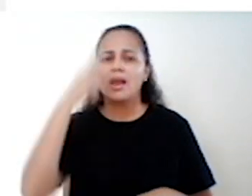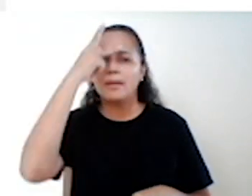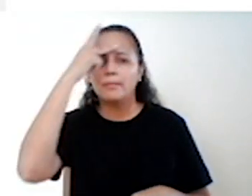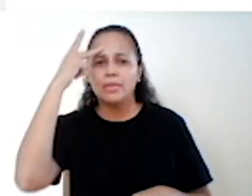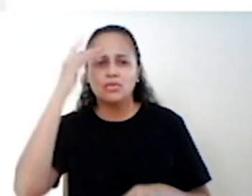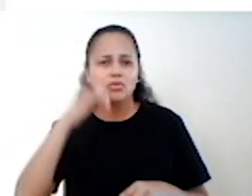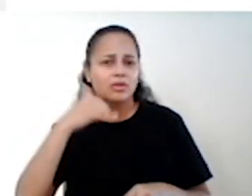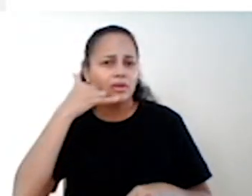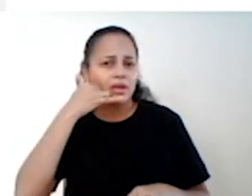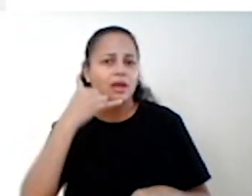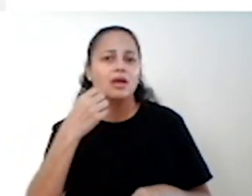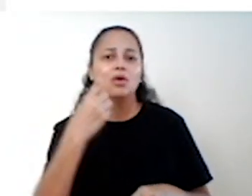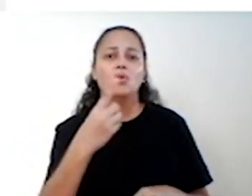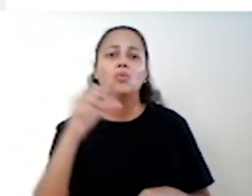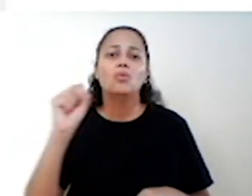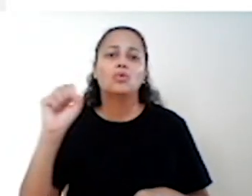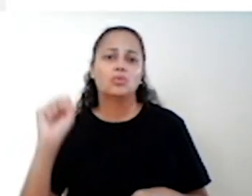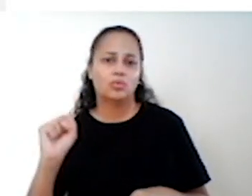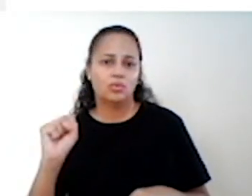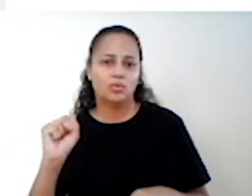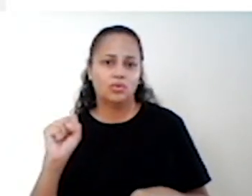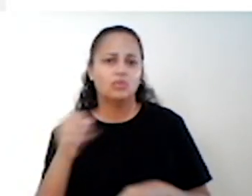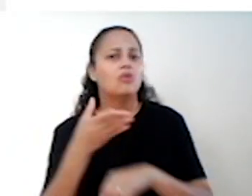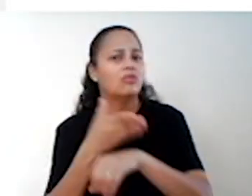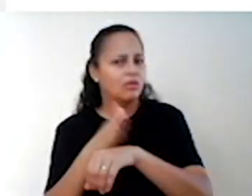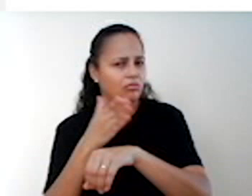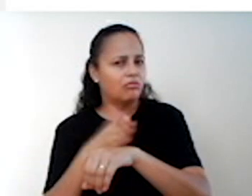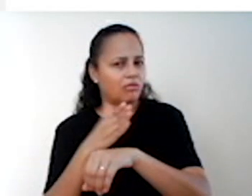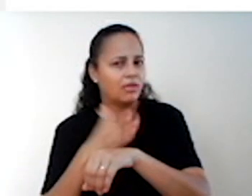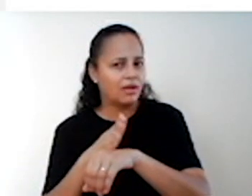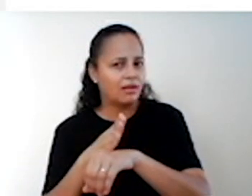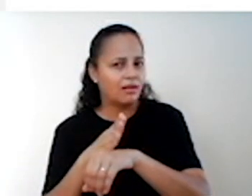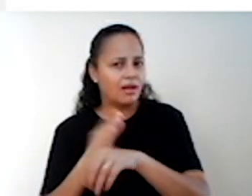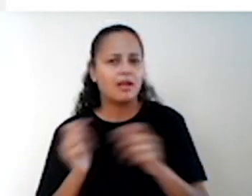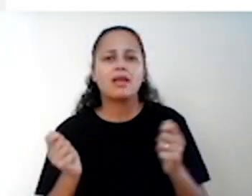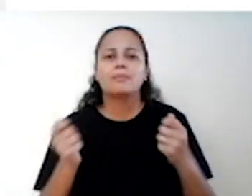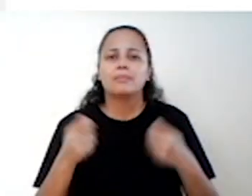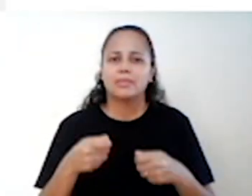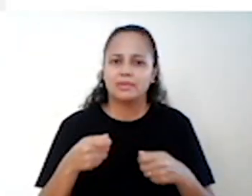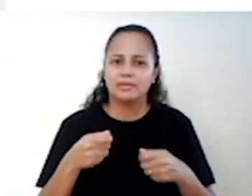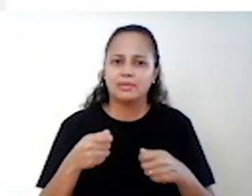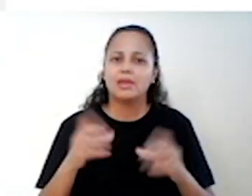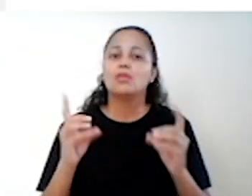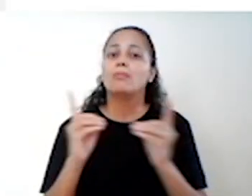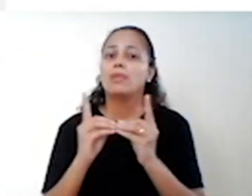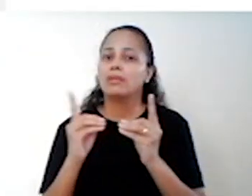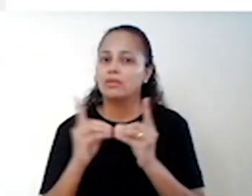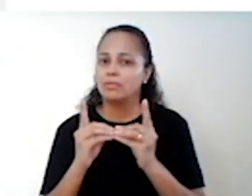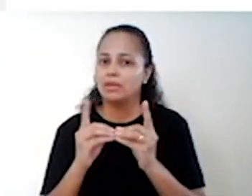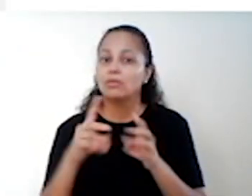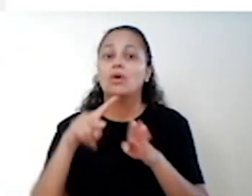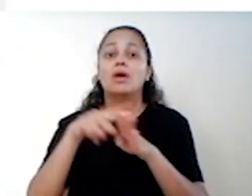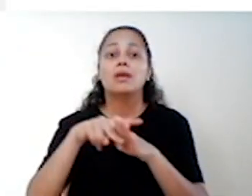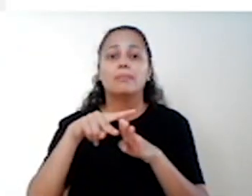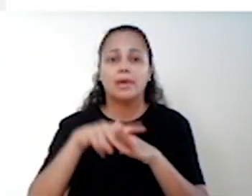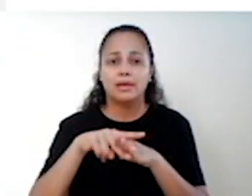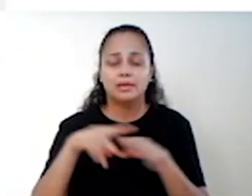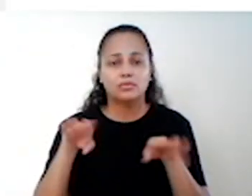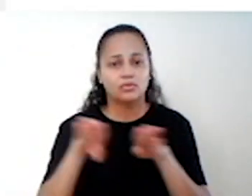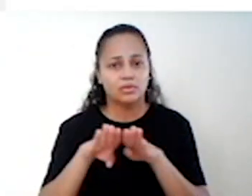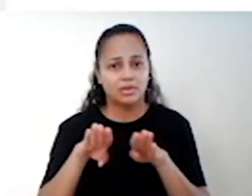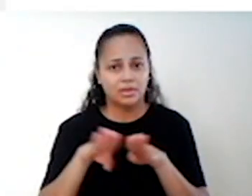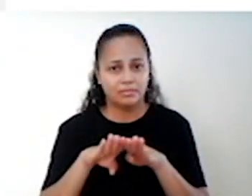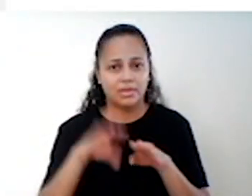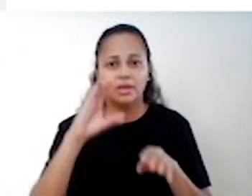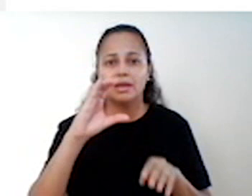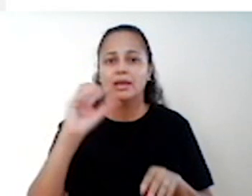pessoa que entrar em contato no número 188. Eles são treinados e capacitados para fazer esse atendimento. Em Barretos,